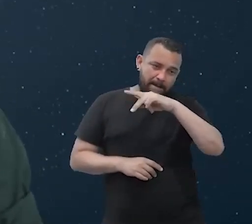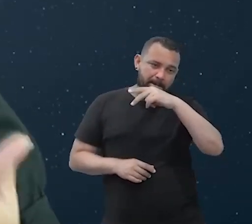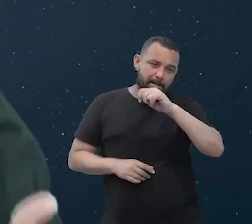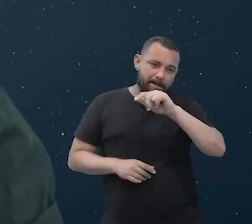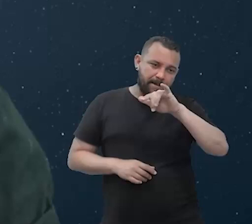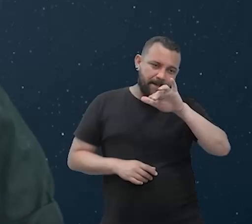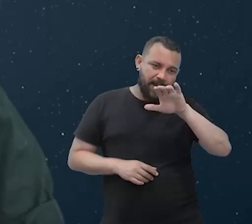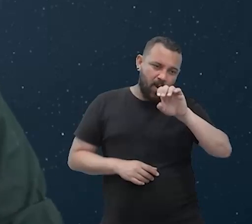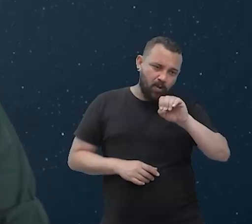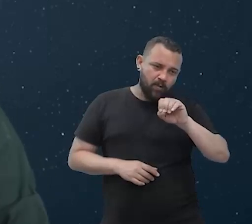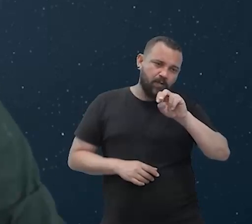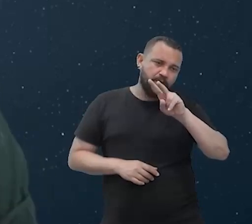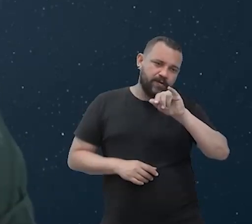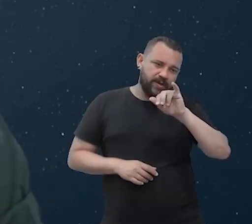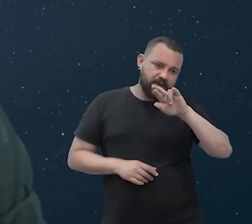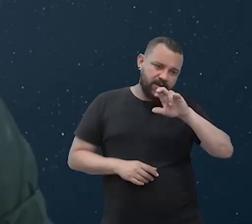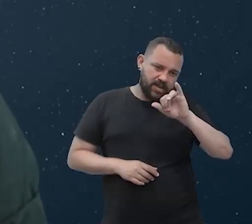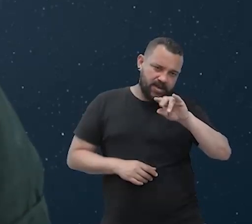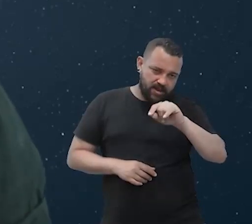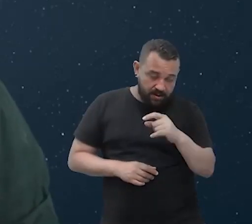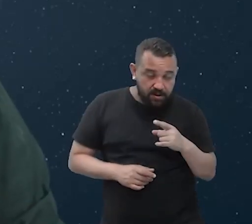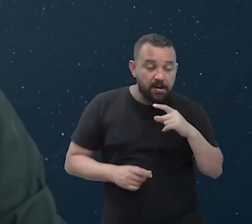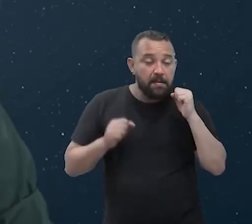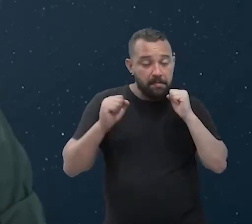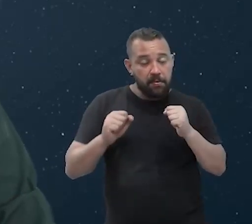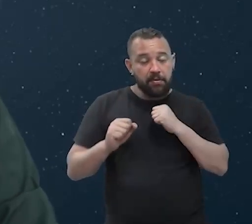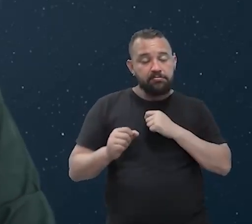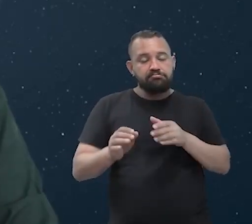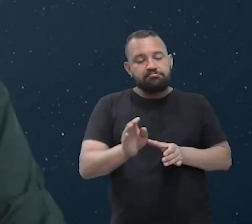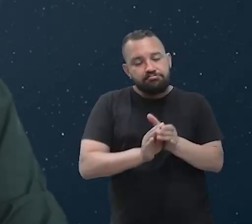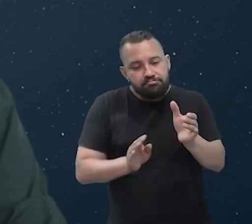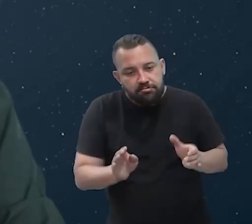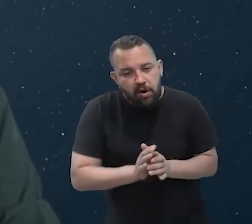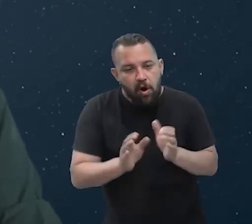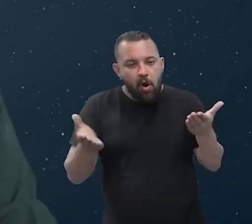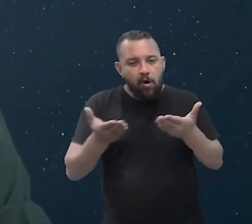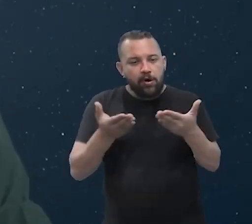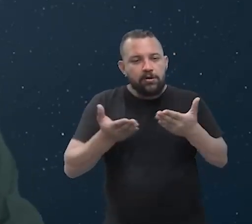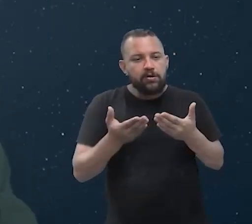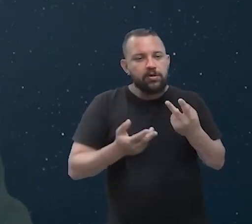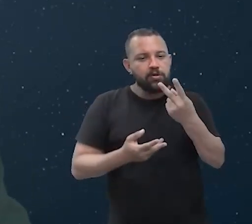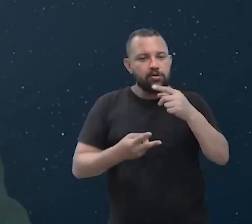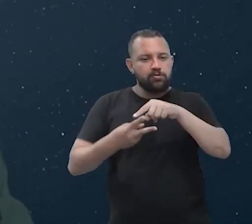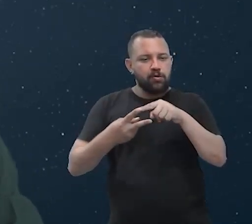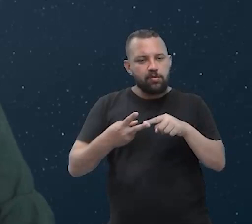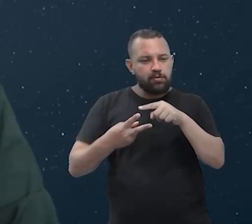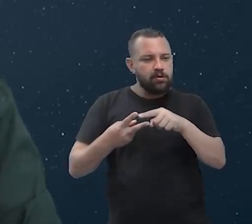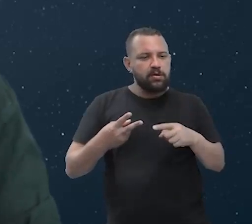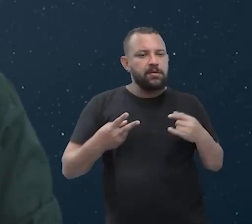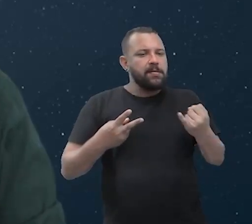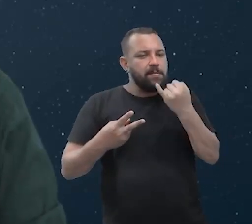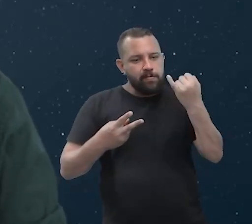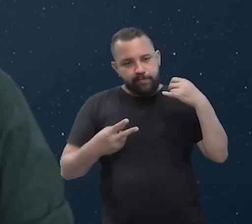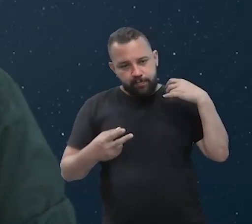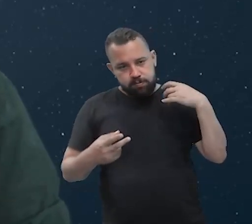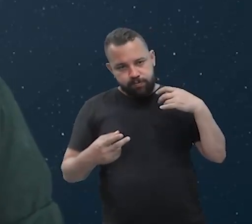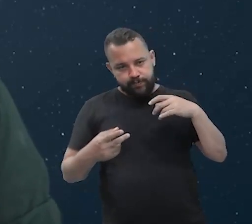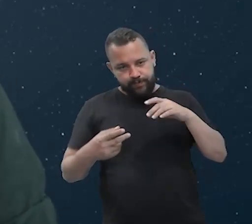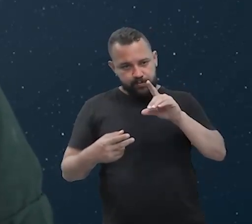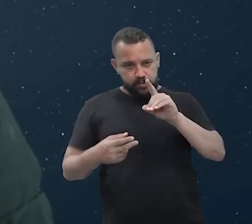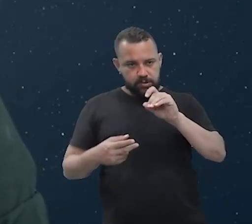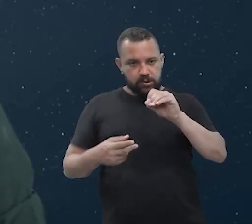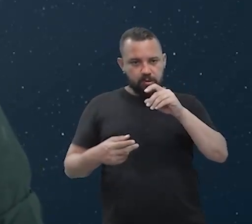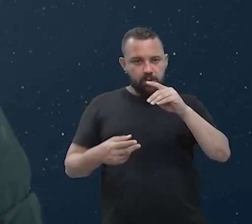paulovieirahipnose, que eu vou poder te dar mais outras dicas. Hoje, nós vimos sobre dois fenômenos muito importantes, o efeito Doppler